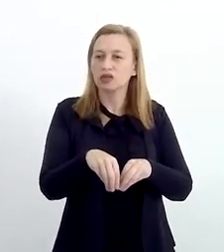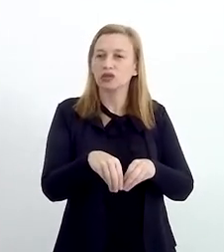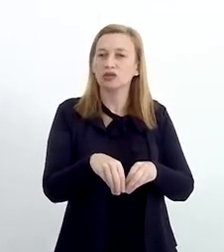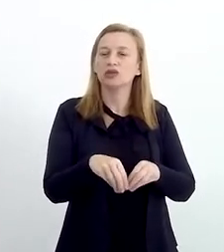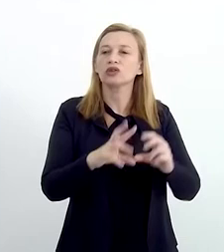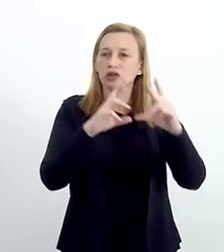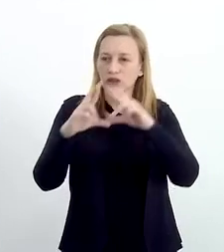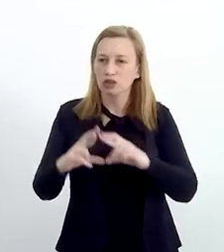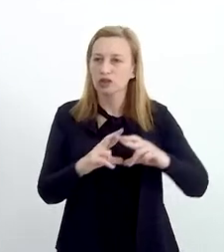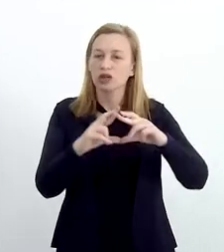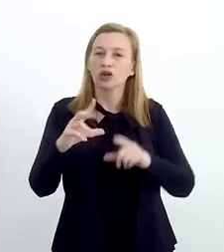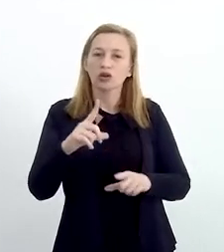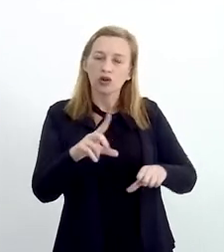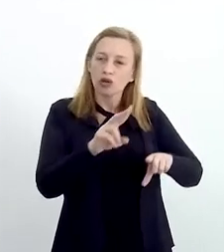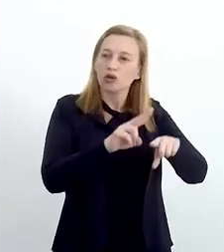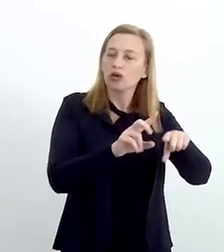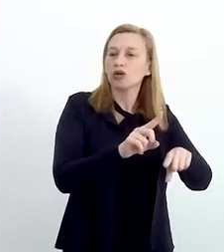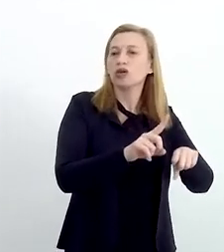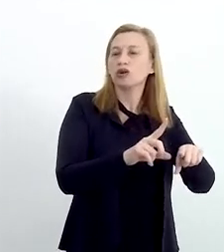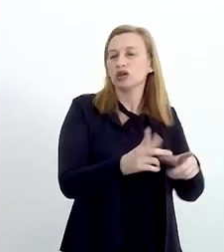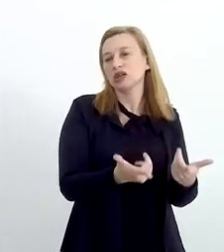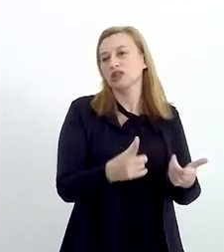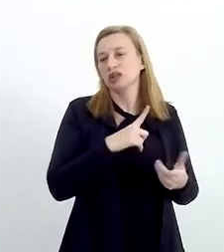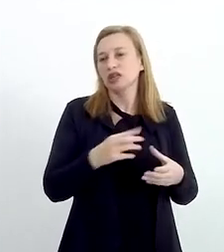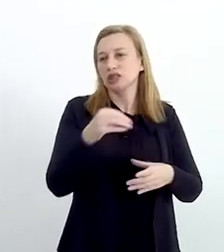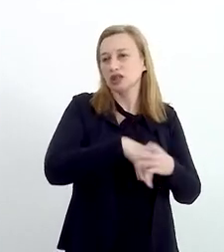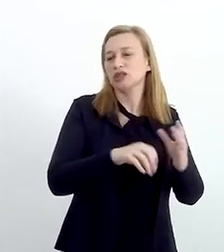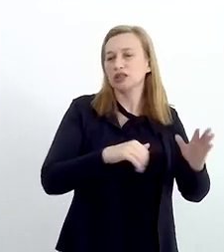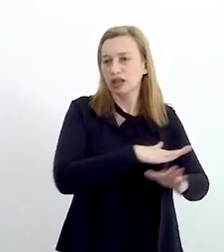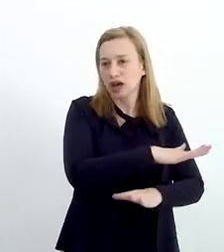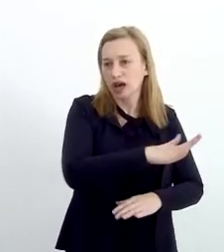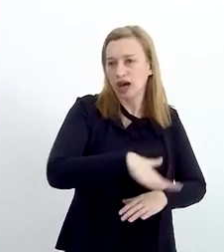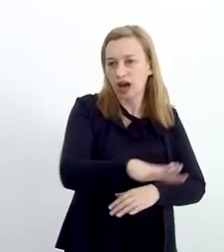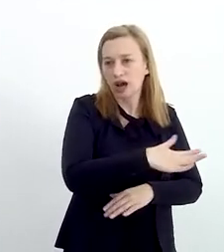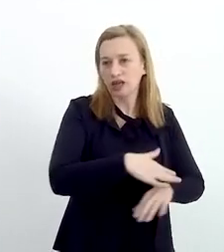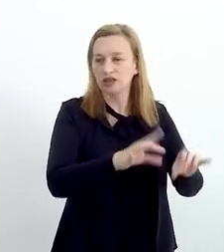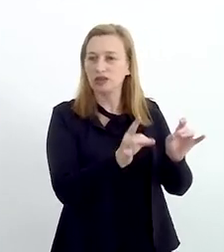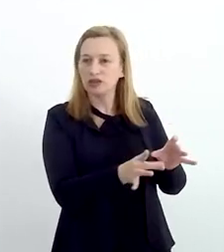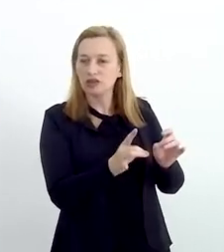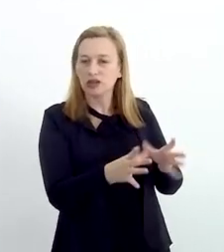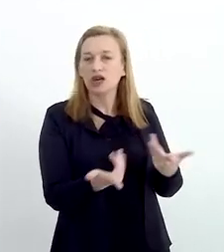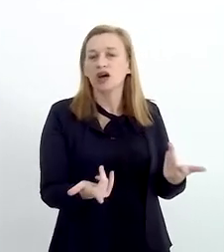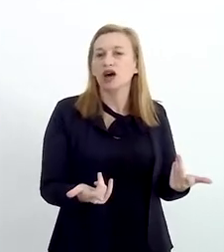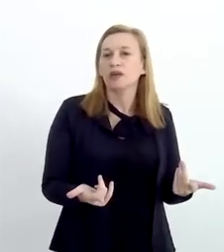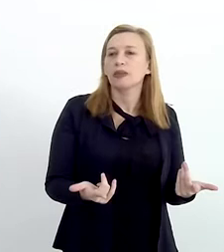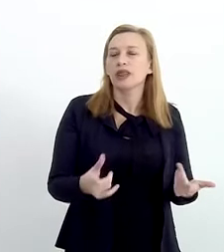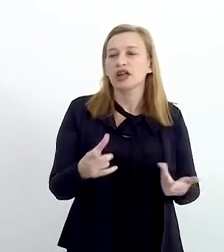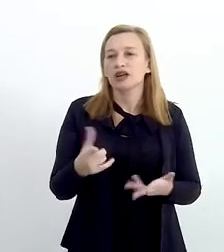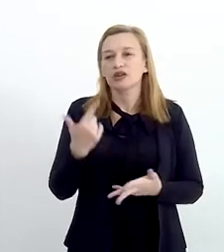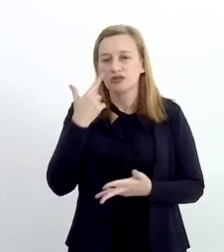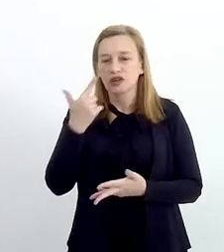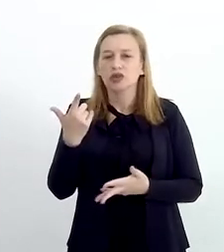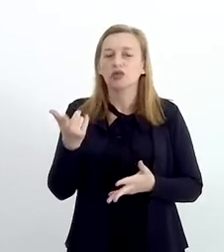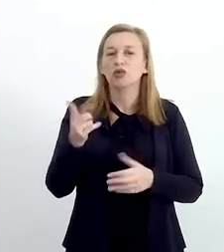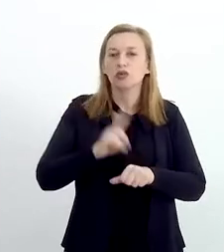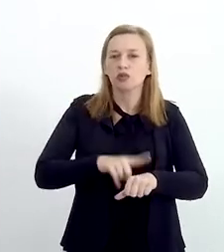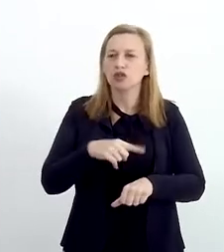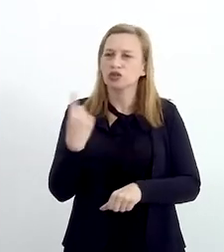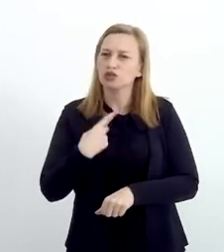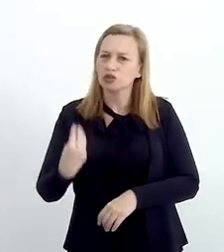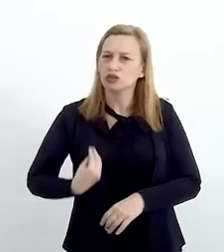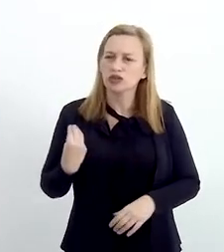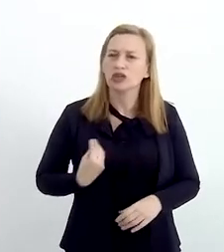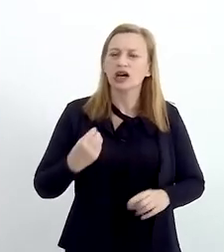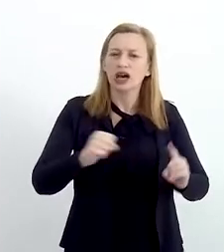daquilo que eles próprios colocam no mercado, ele veio de forma muito condizente com o momento que nós estamos